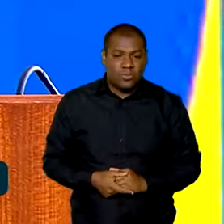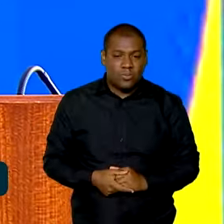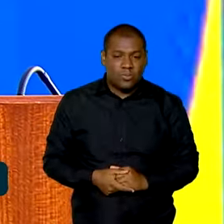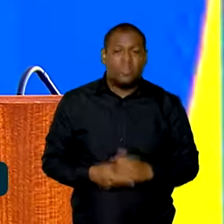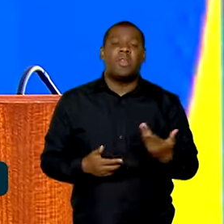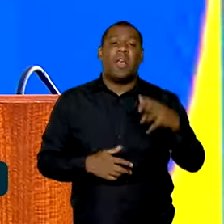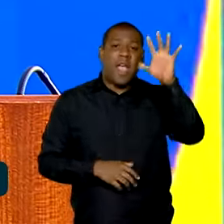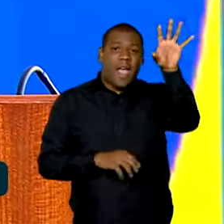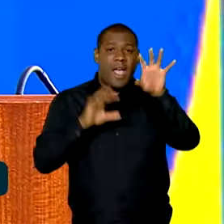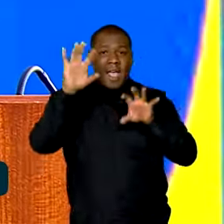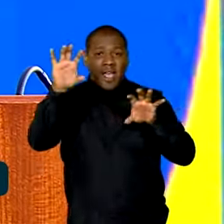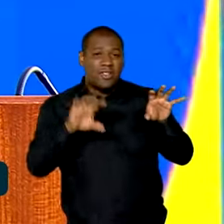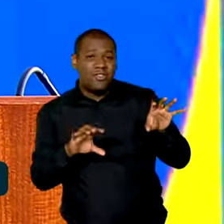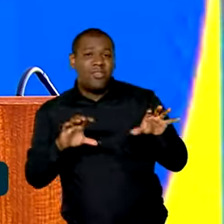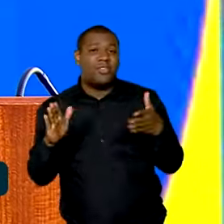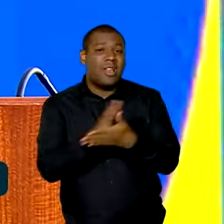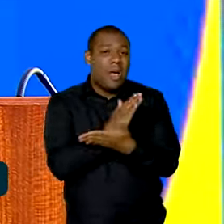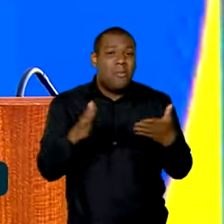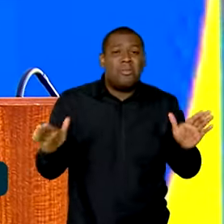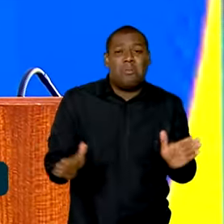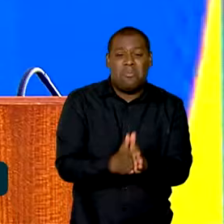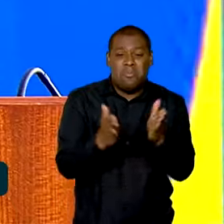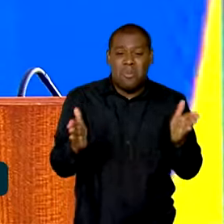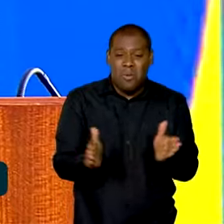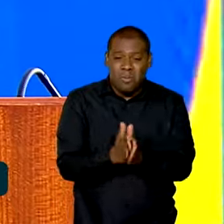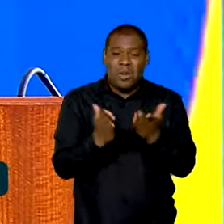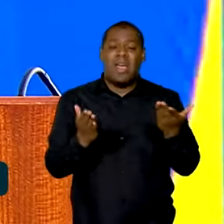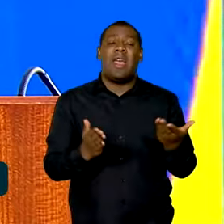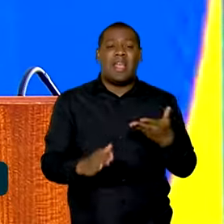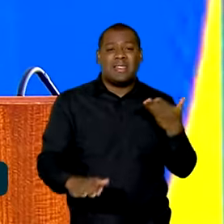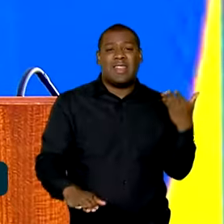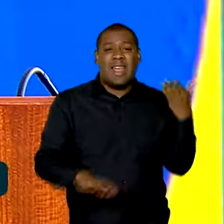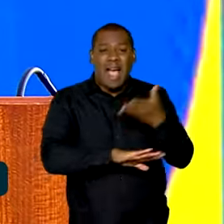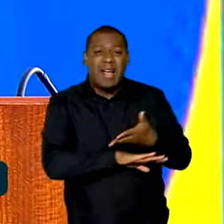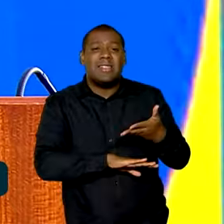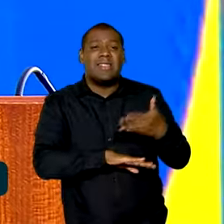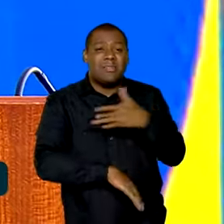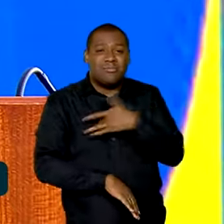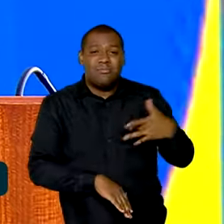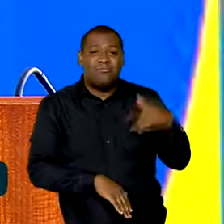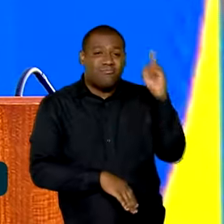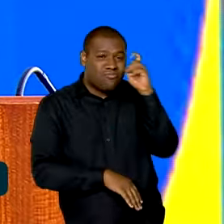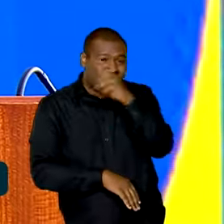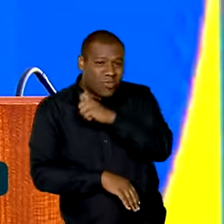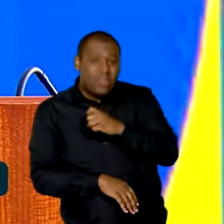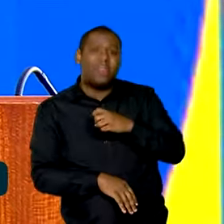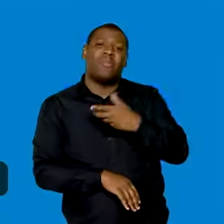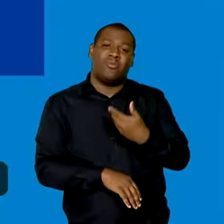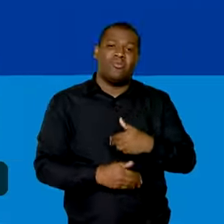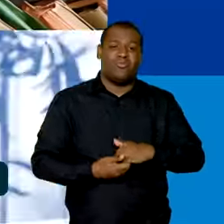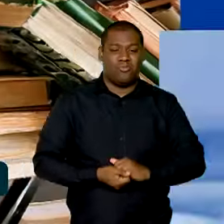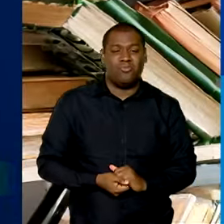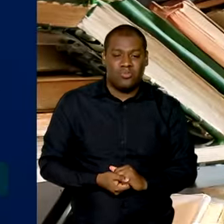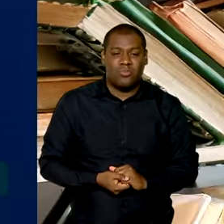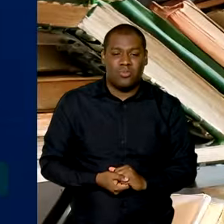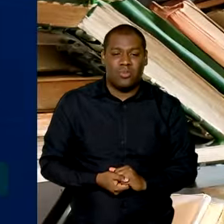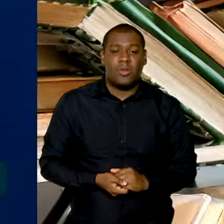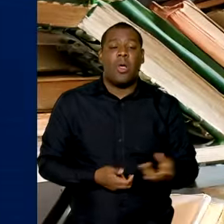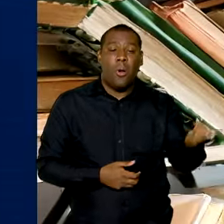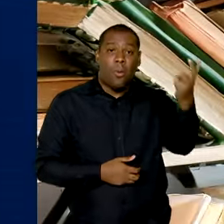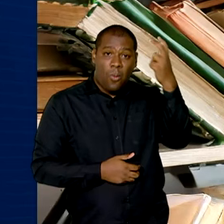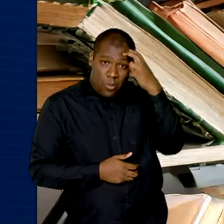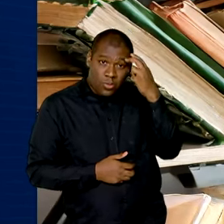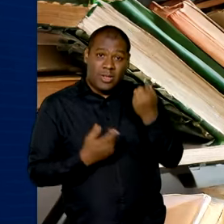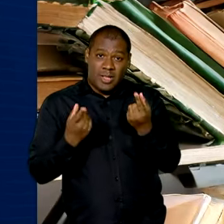regiões com pobreza, com dificuldade de acesso à saúde, de norte a sul do Brasil. Na cultura,